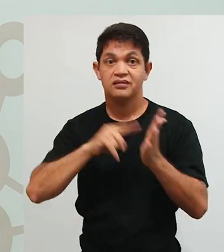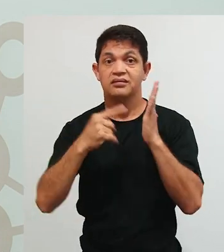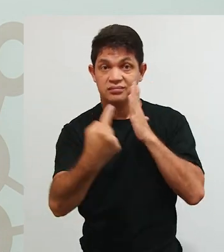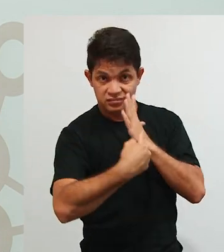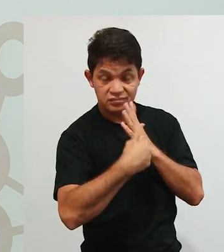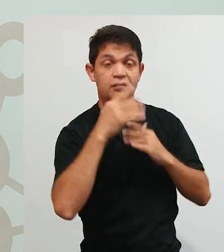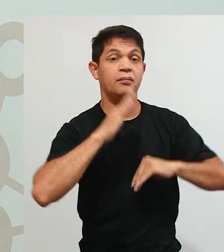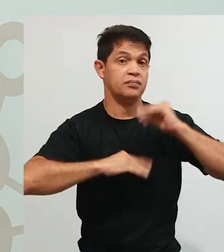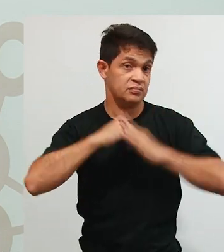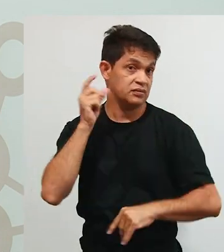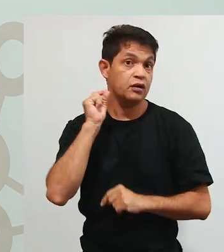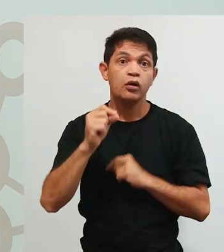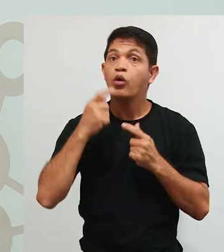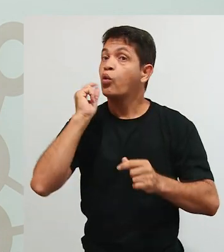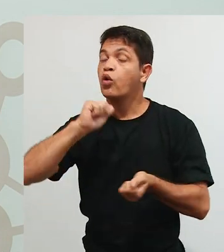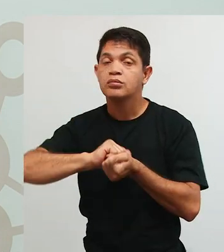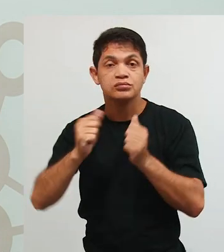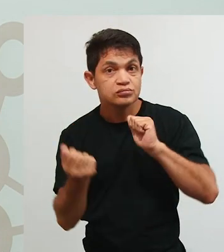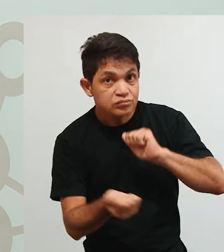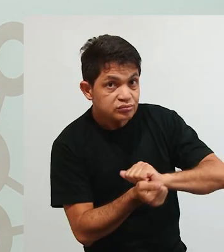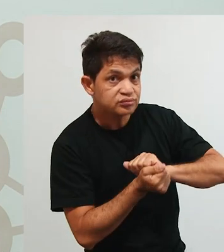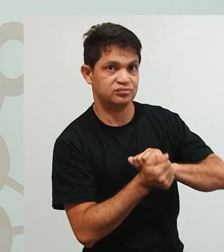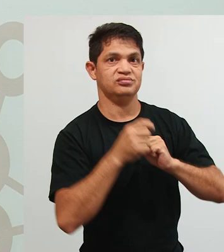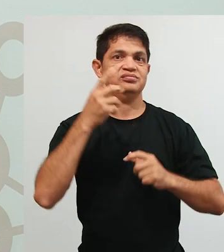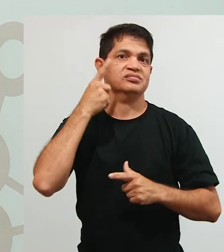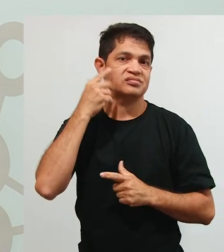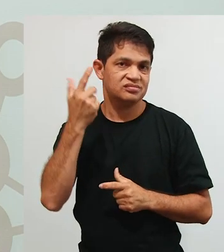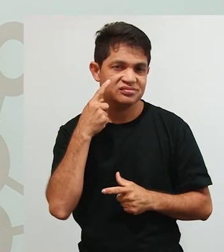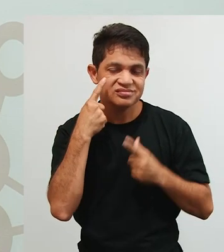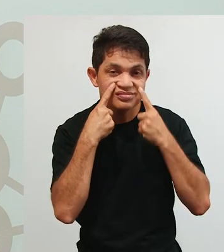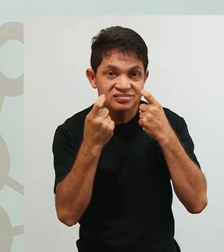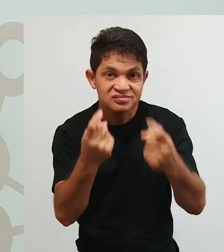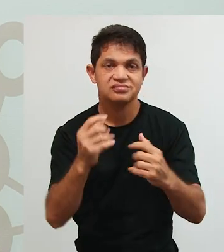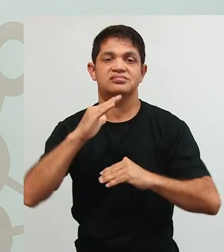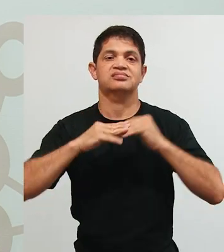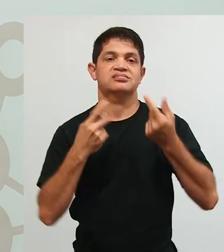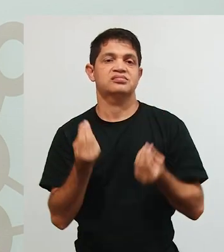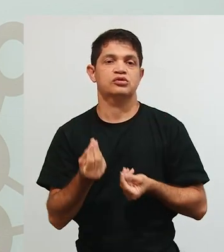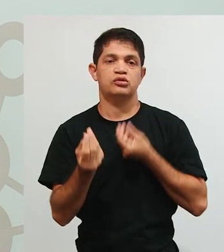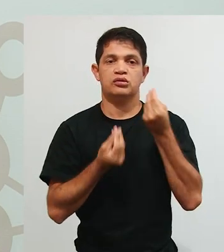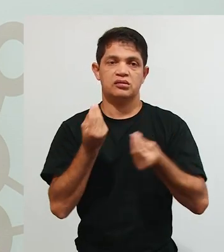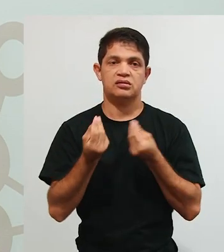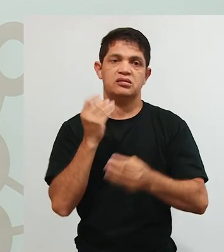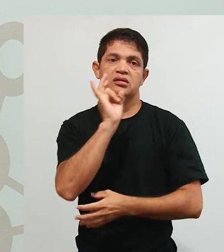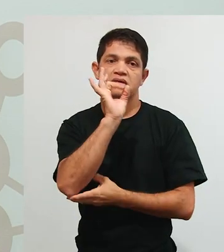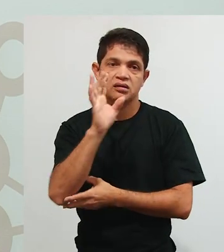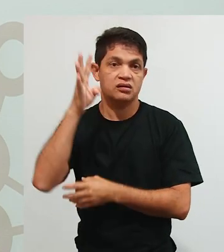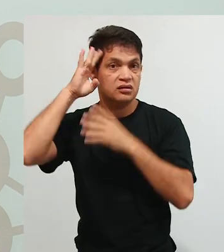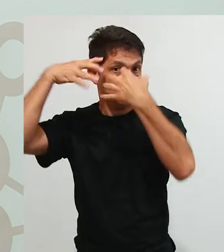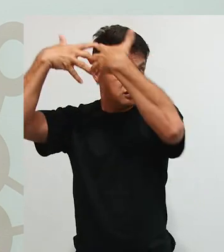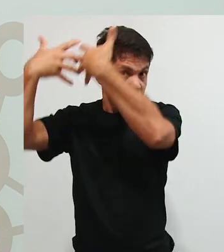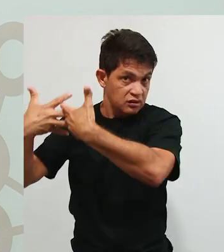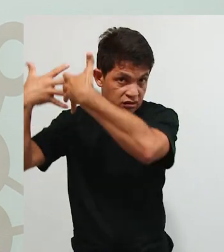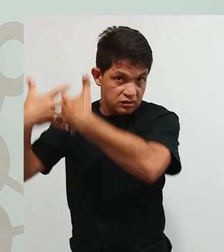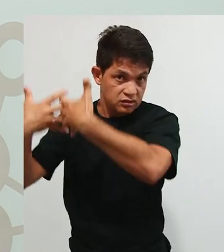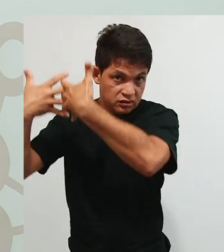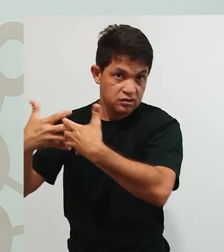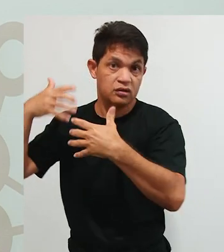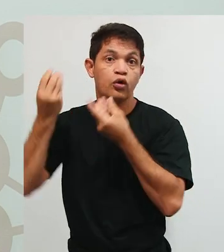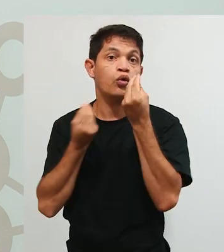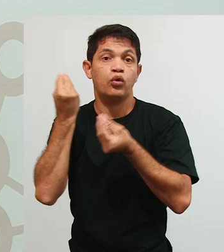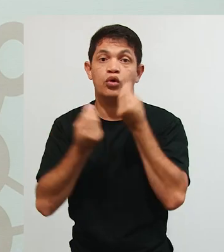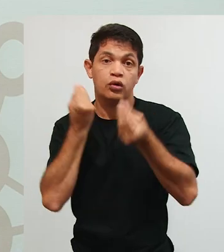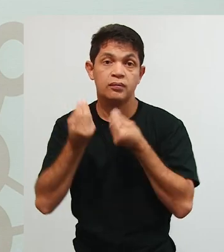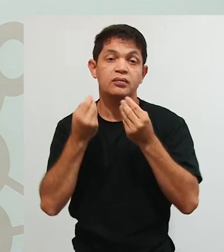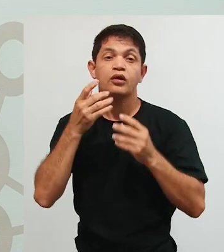Ele é inatista, é dentro da concepção inatista. E aí, refletindo sobre essa concepção, a gente trouxe aqui